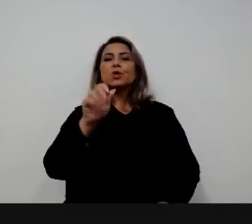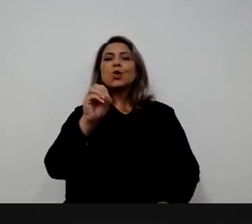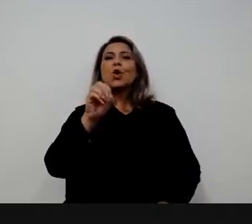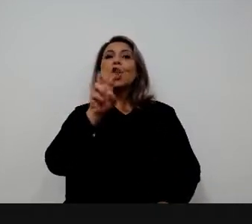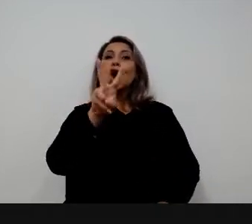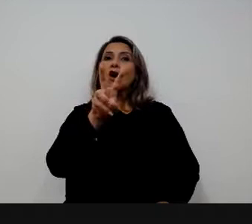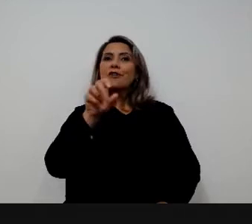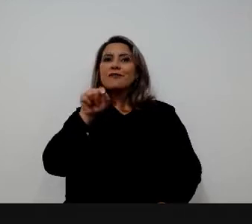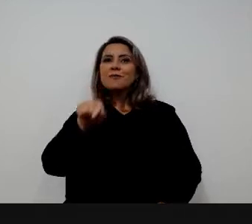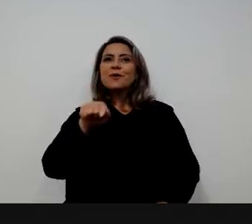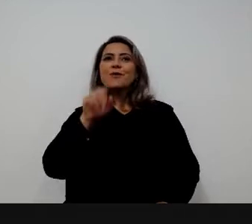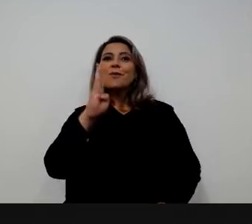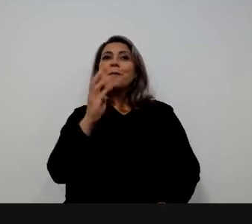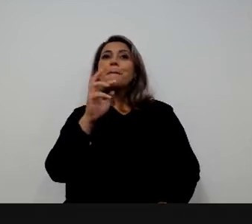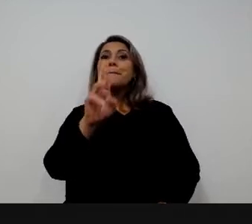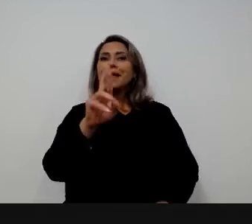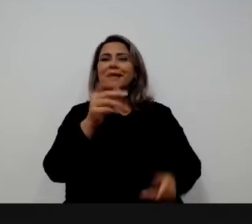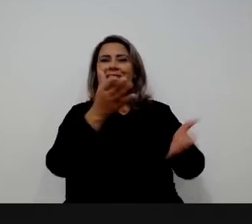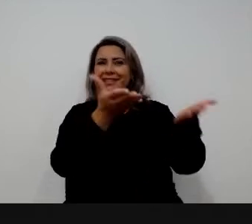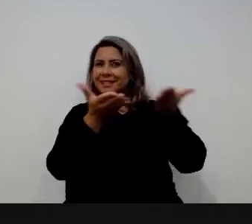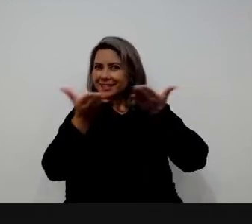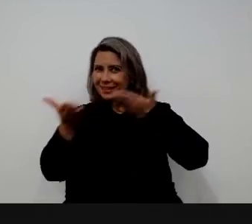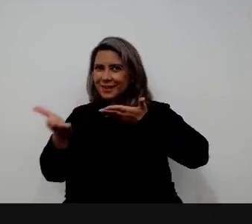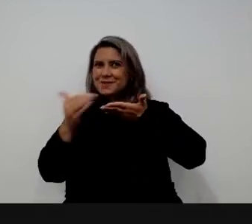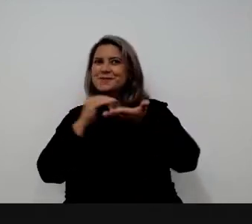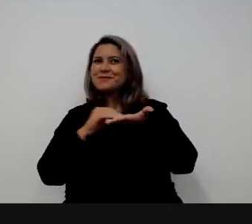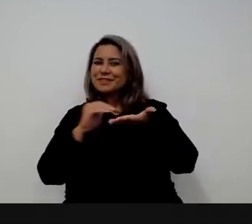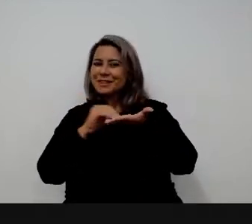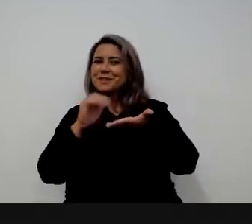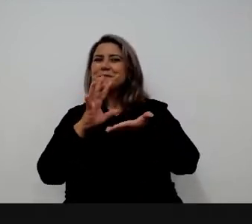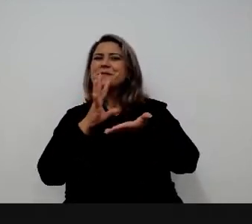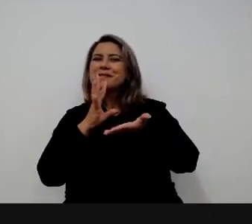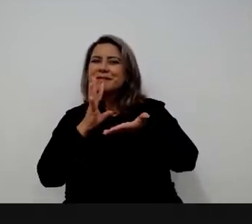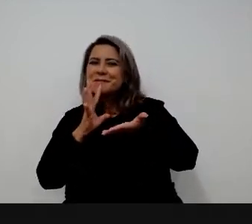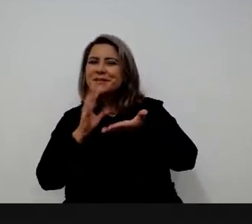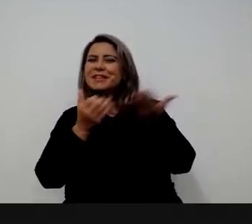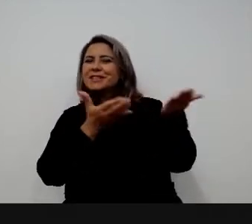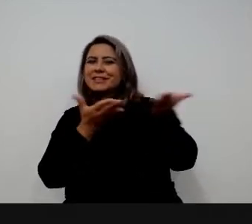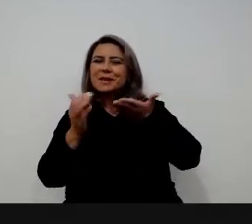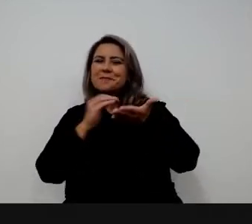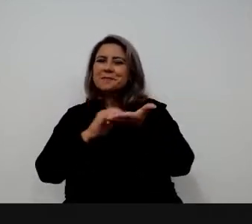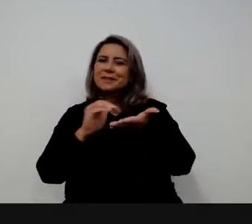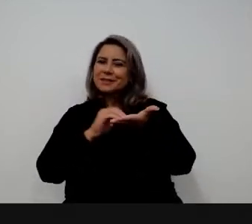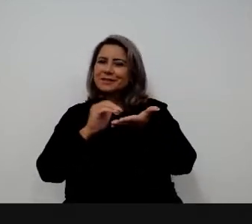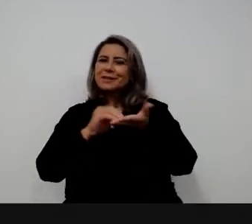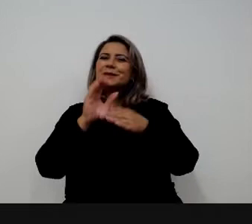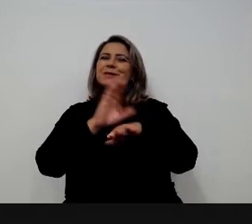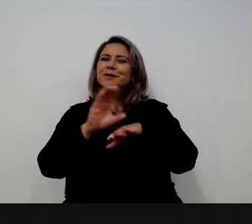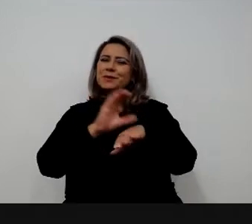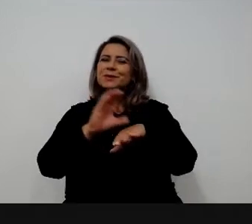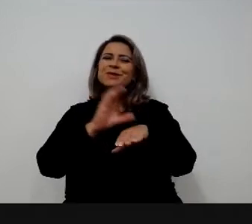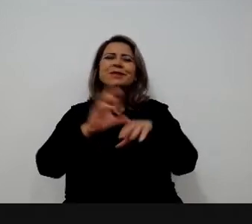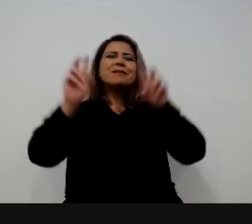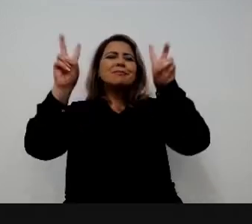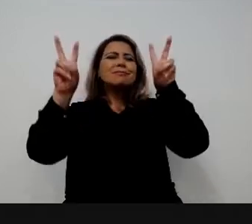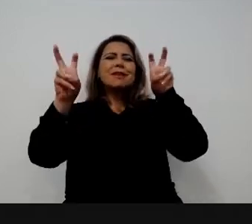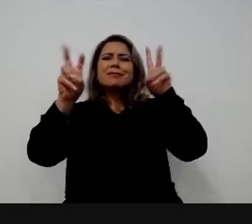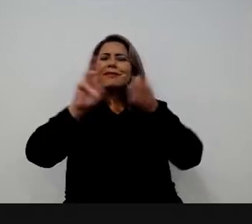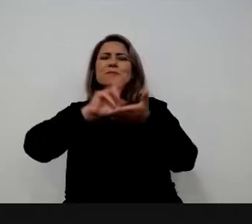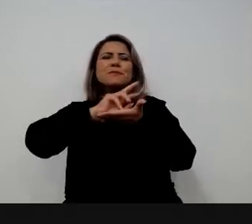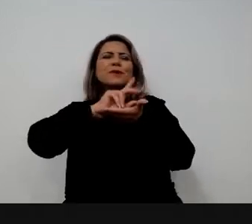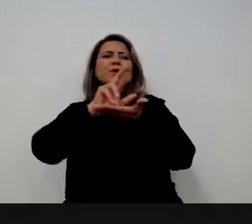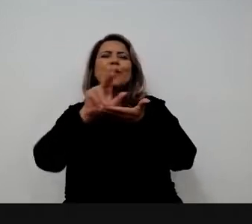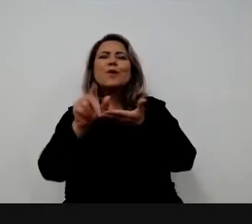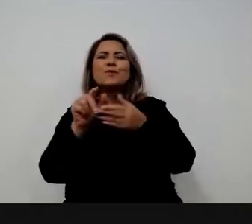fazer alguns dos nossos cursos. A gente tem temas, aquelas temáticas, a gente falou, tem várias temáticas novas, tanto